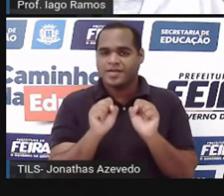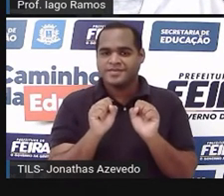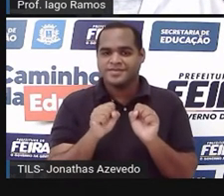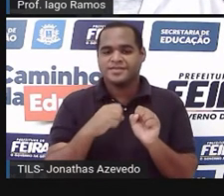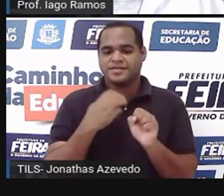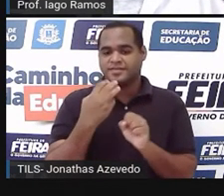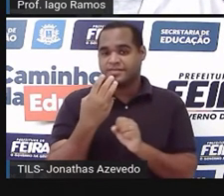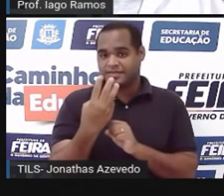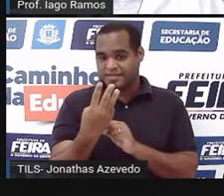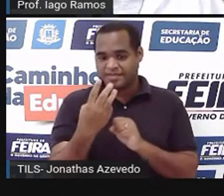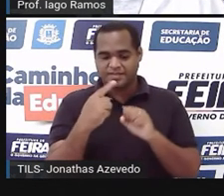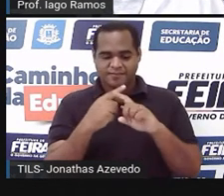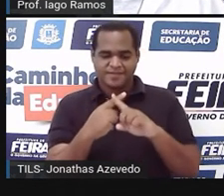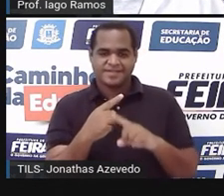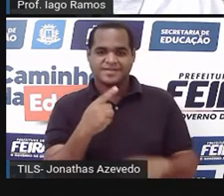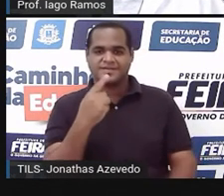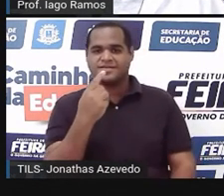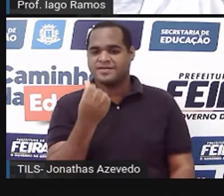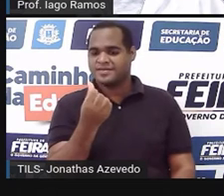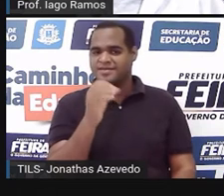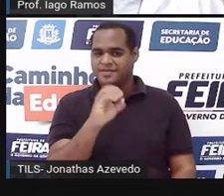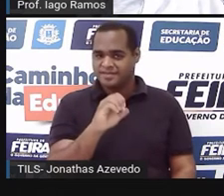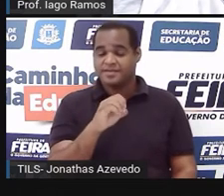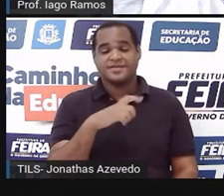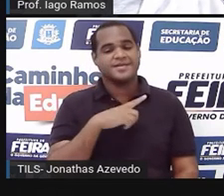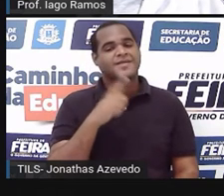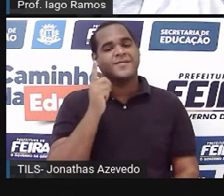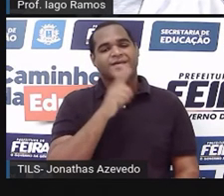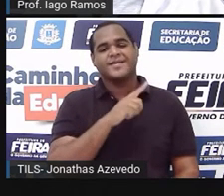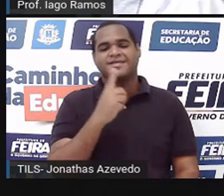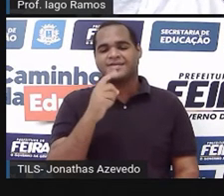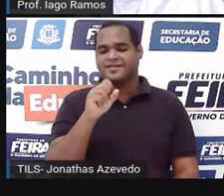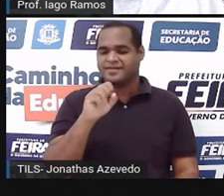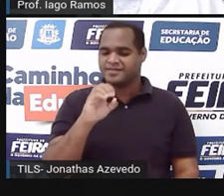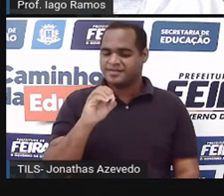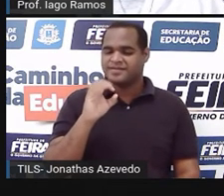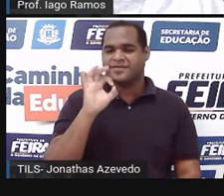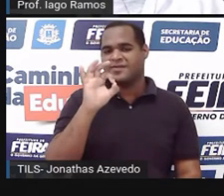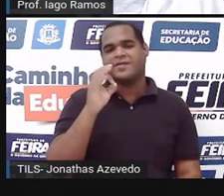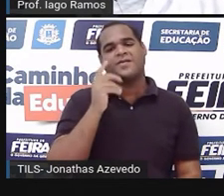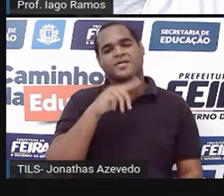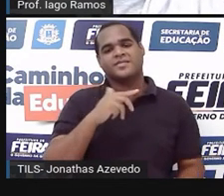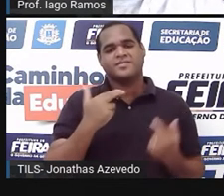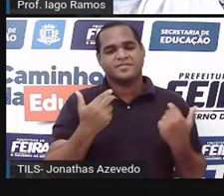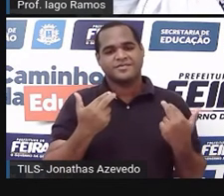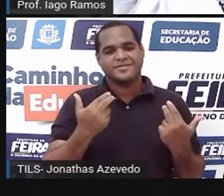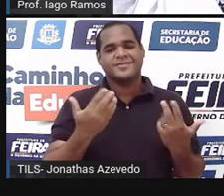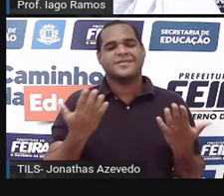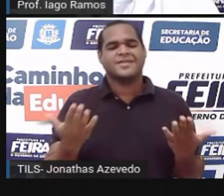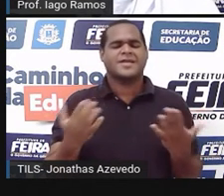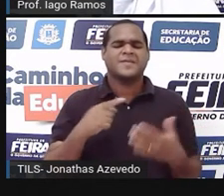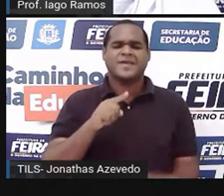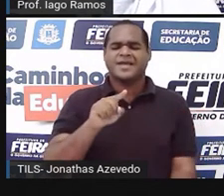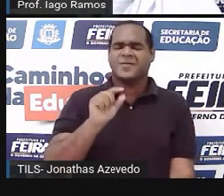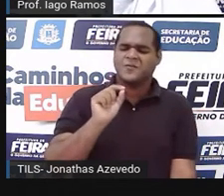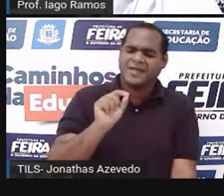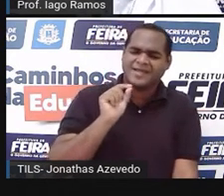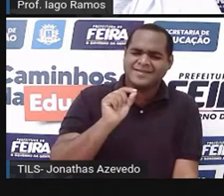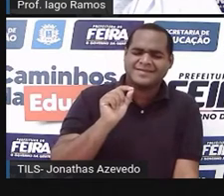eu encontro os mesmos 180 graus. E aí agora começa a ficar curioso,